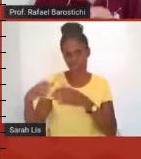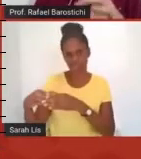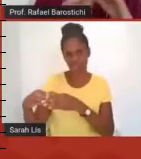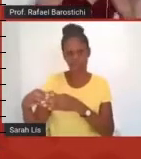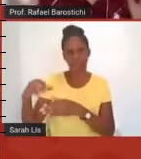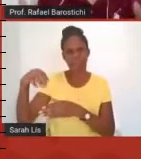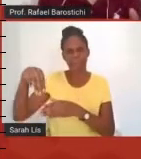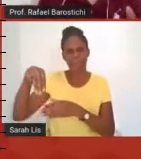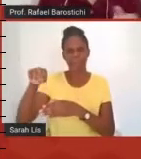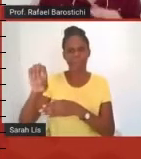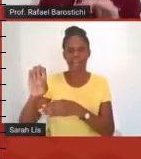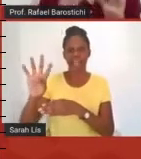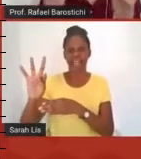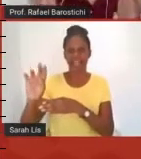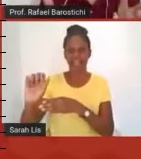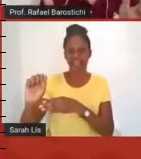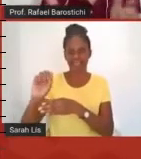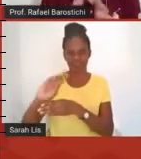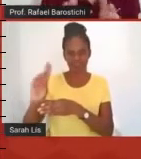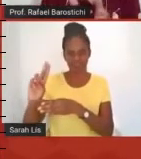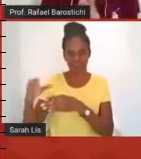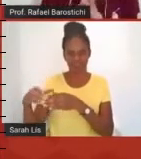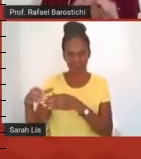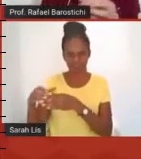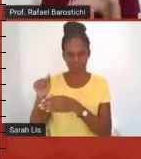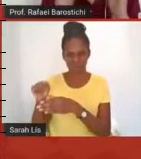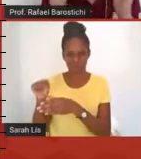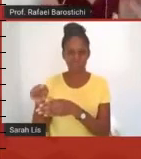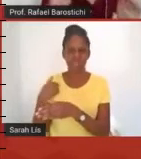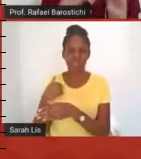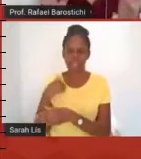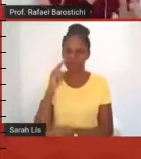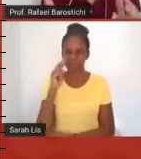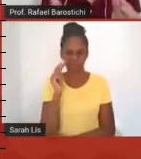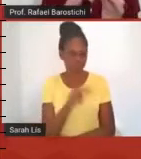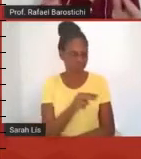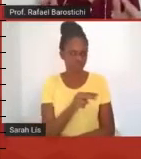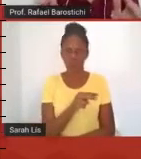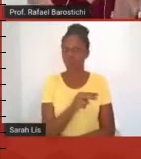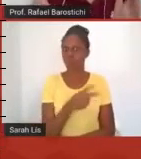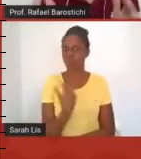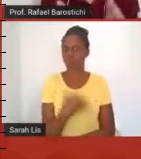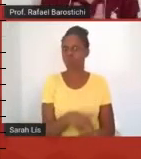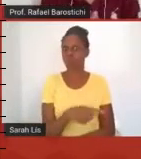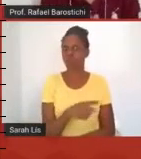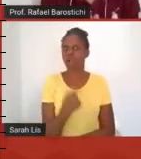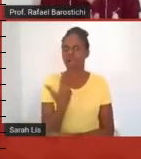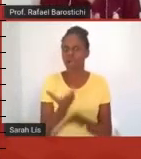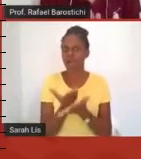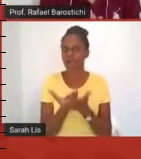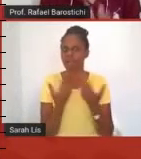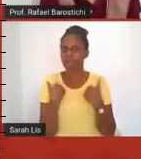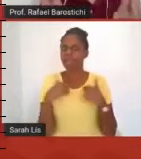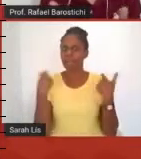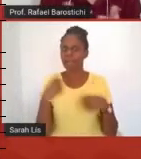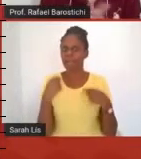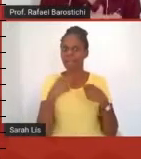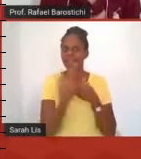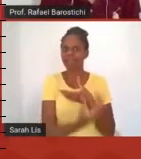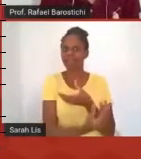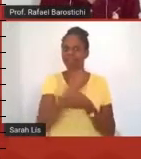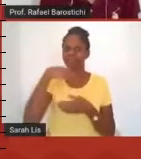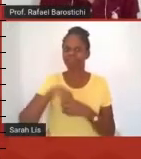assim, na mesma hora em que eu tomei conhecimento disso, as minhas aulas não podem existir sem isso. Então,